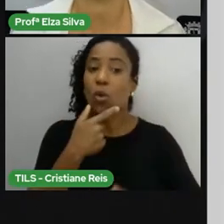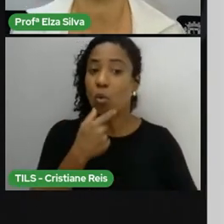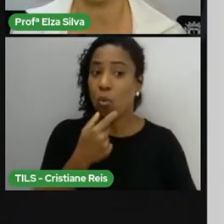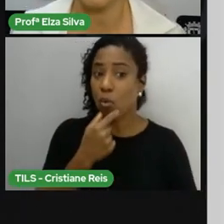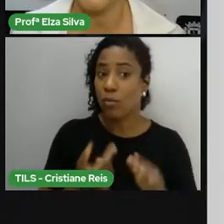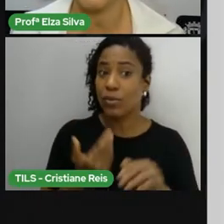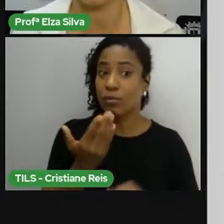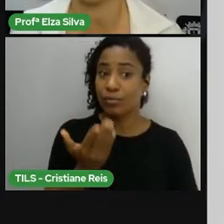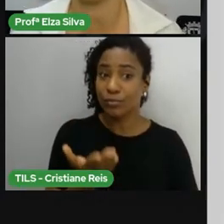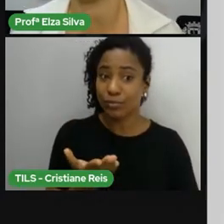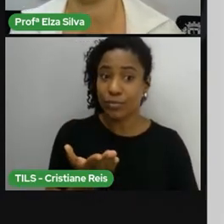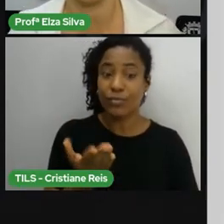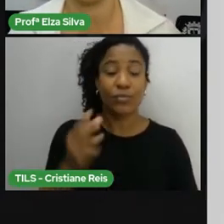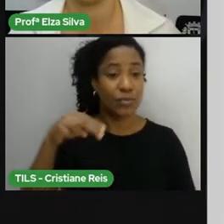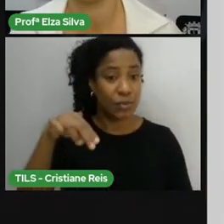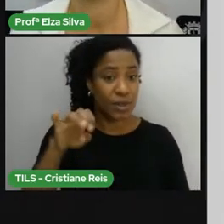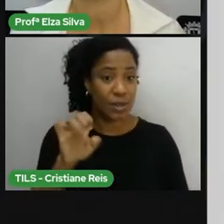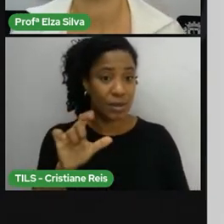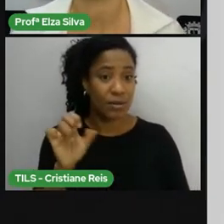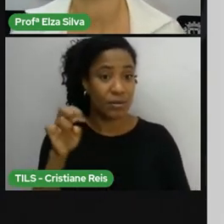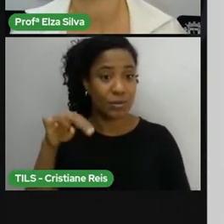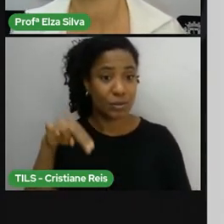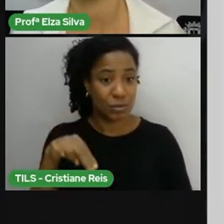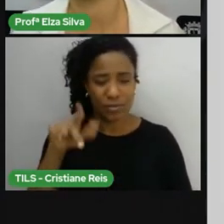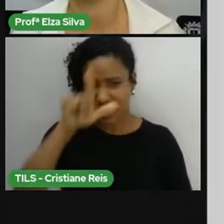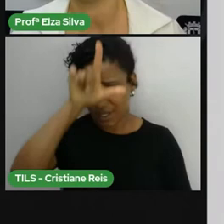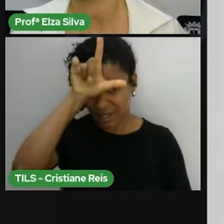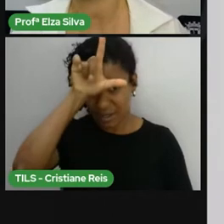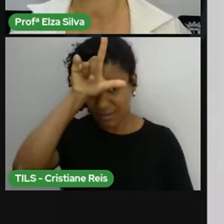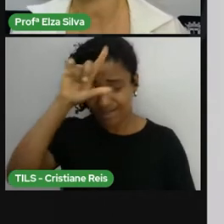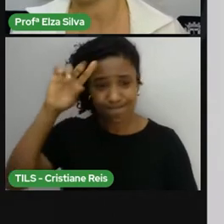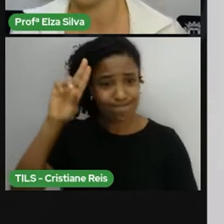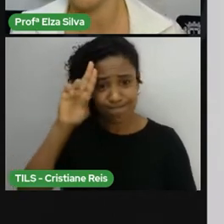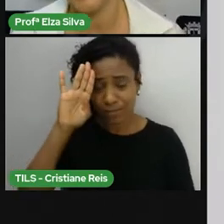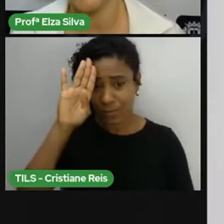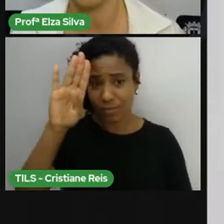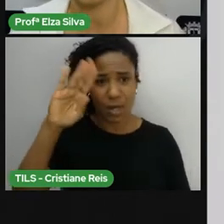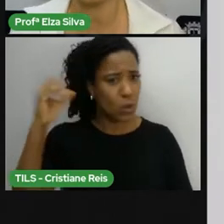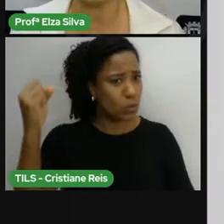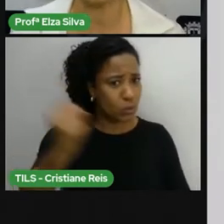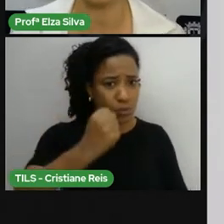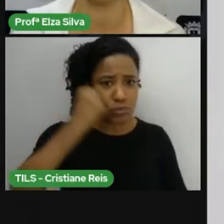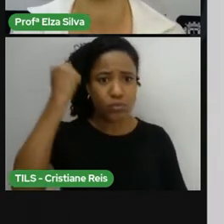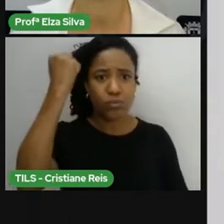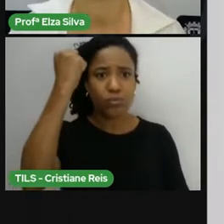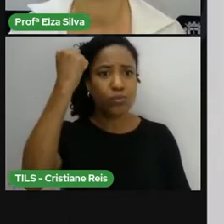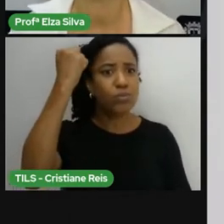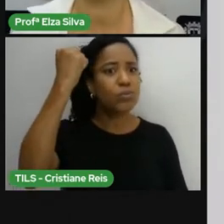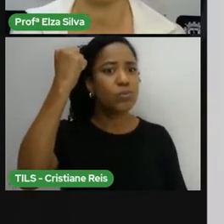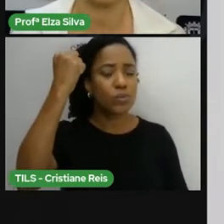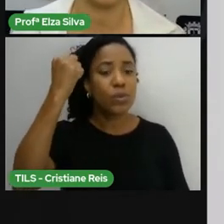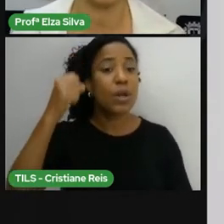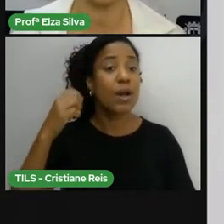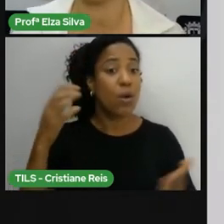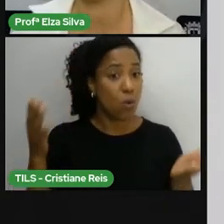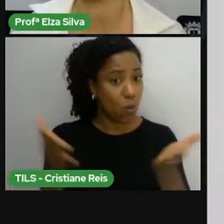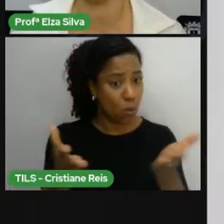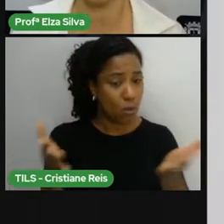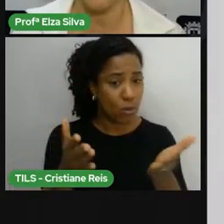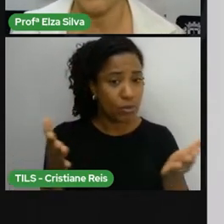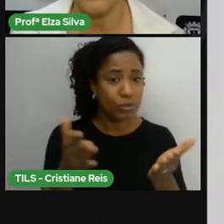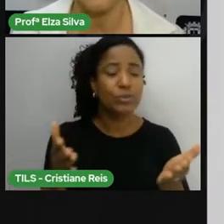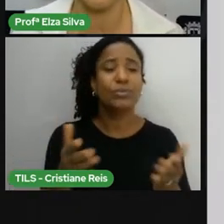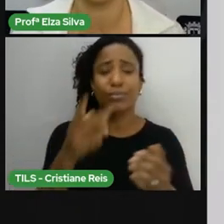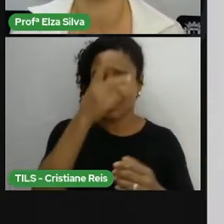disse, foi um dos líderes principais desse movimento. E até hoje inspira muitas pessoas